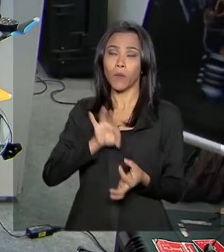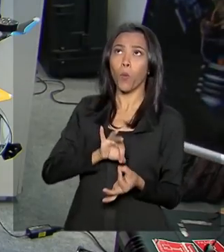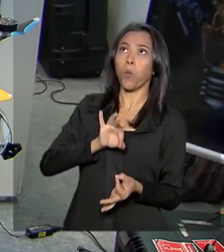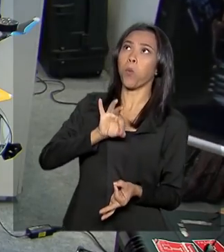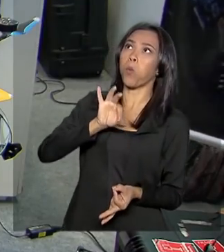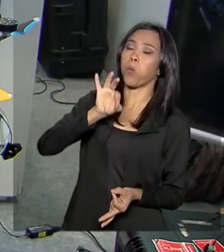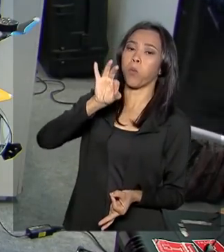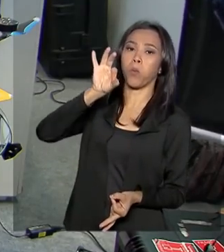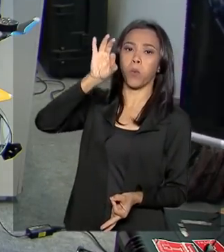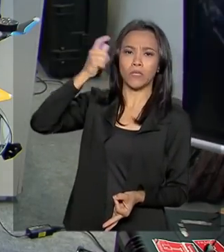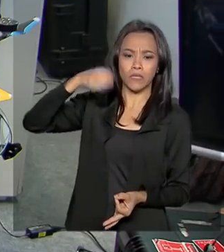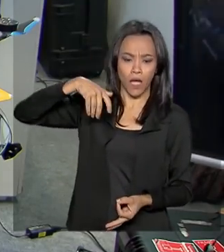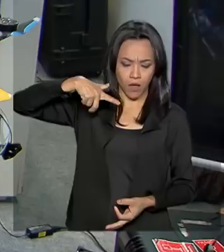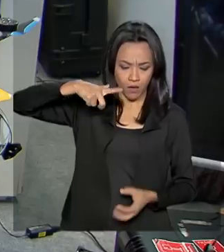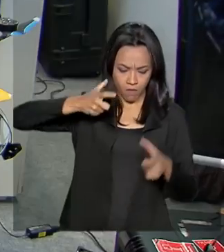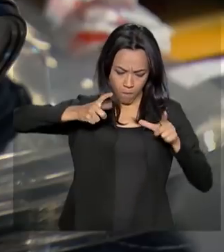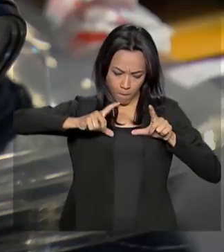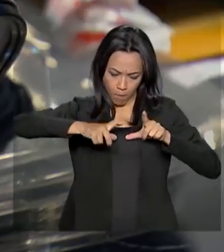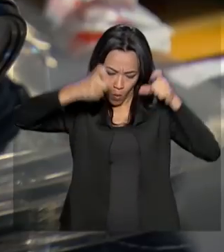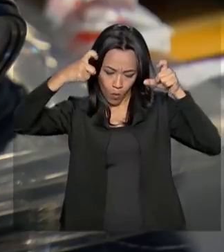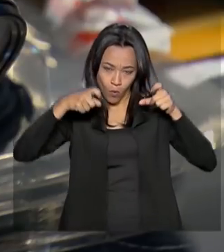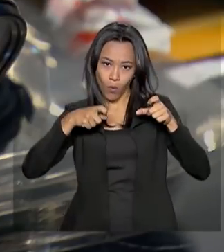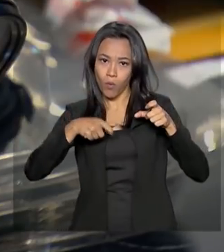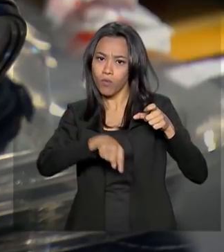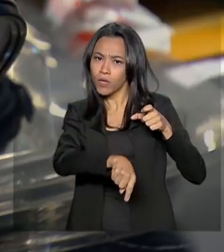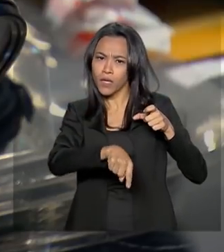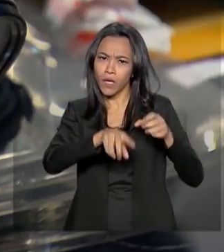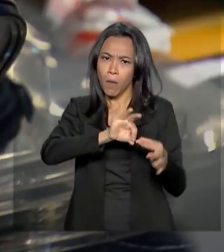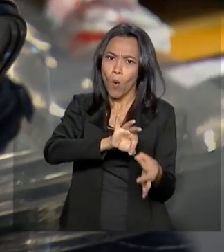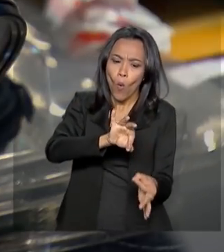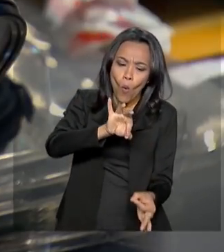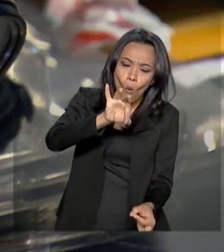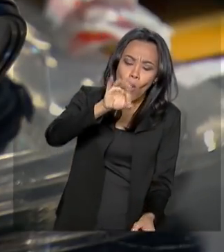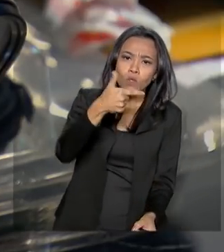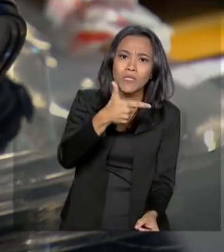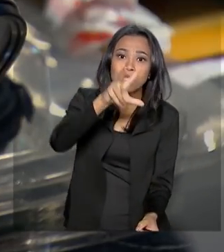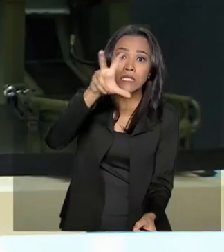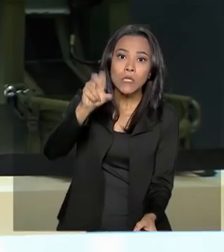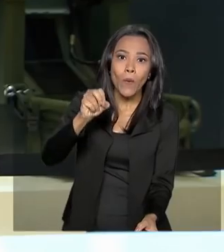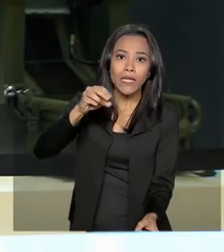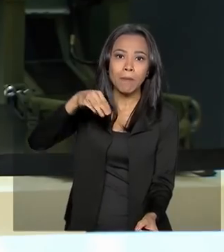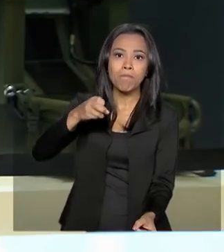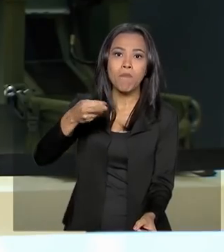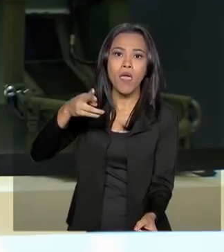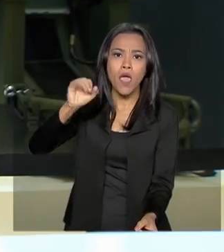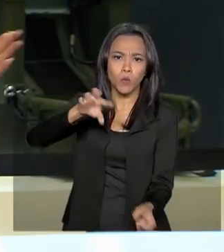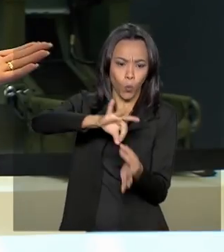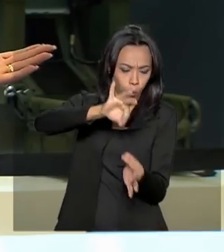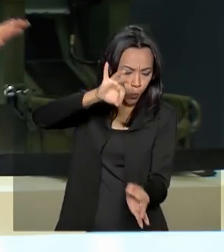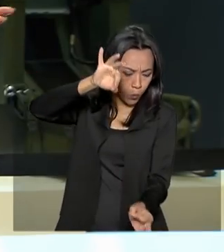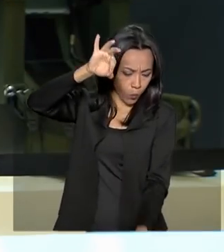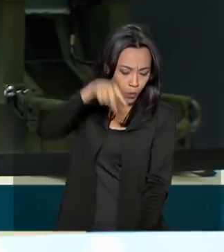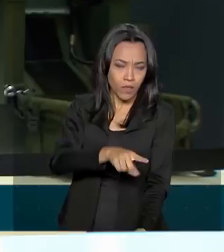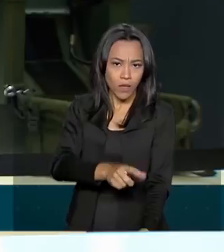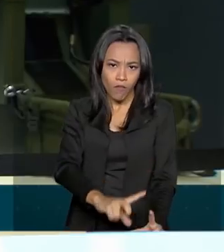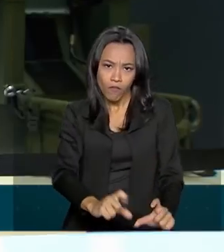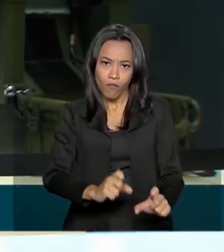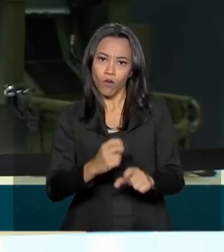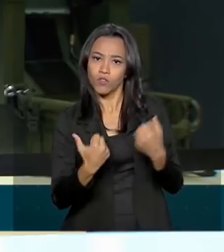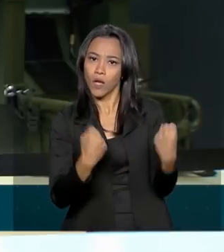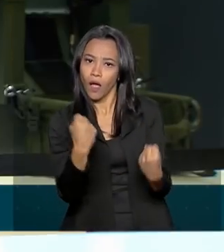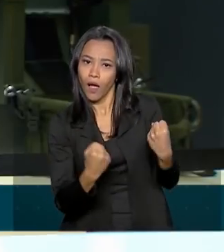fotografar a placa de um carro que está a 250 metros de distância. Equipamentos como esses, que parecem